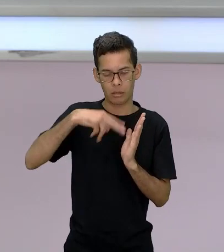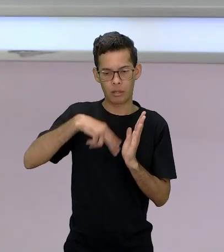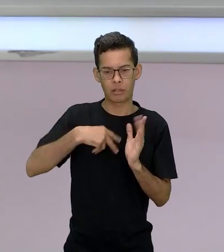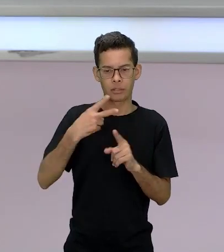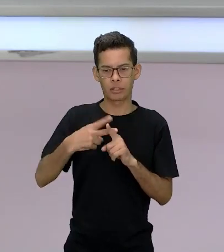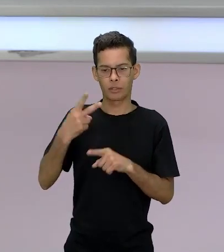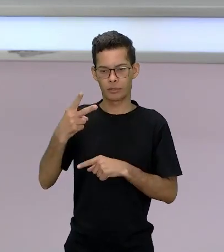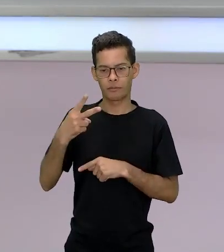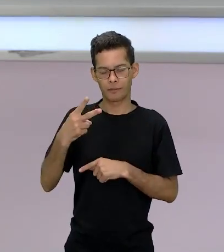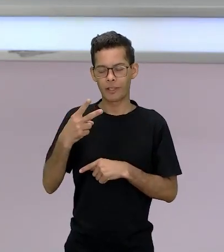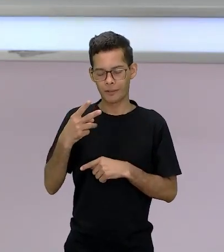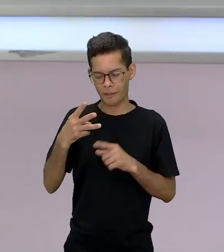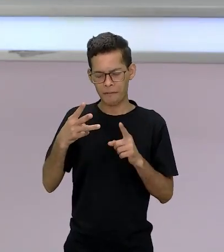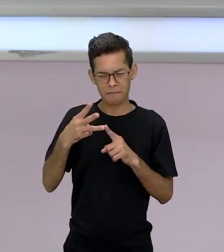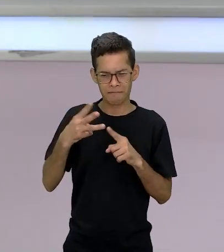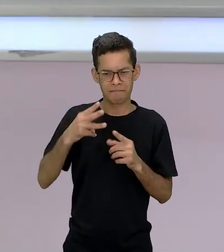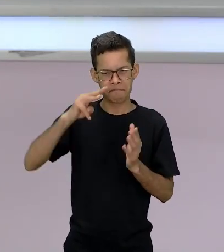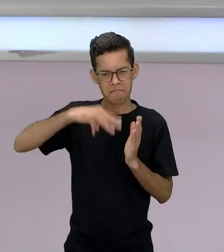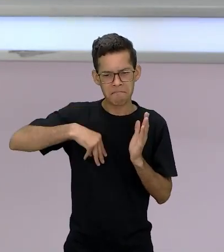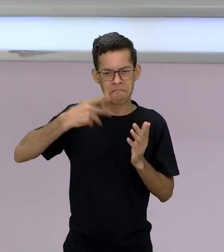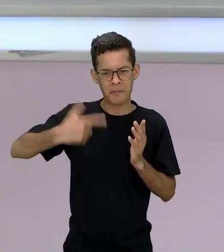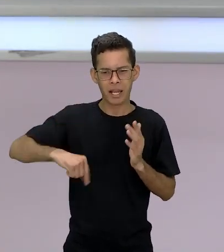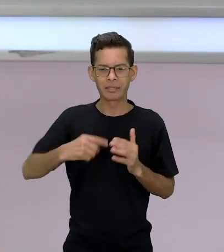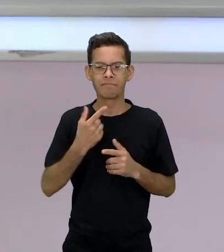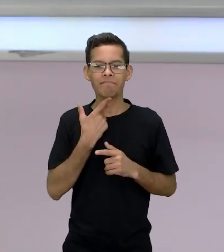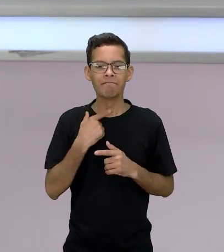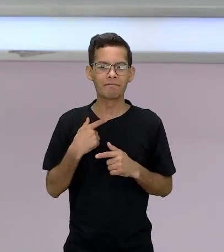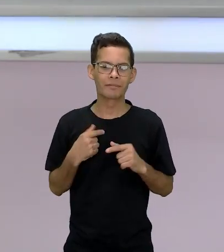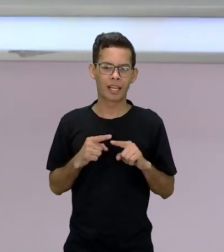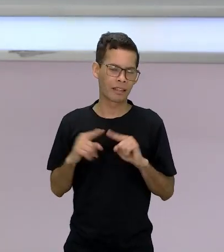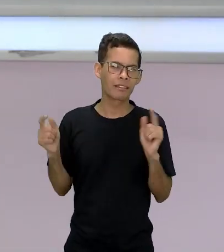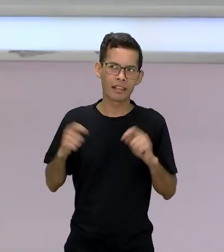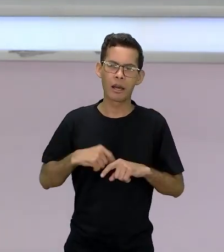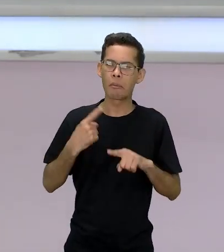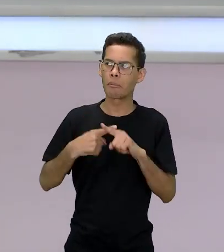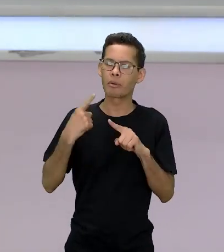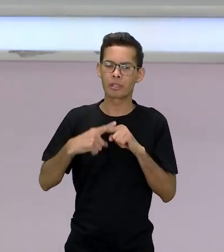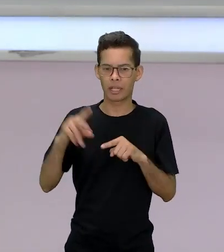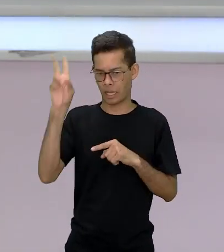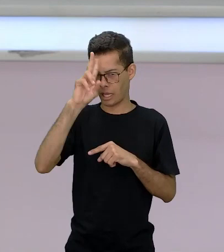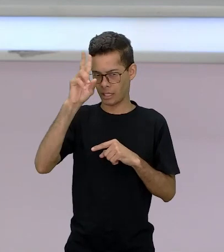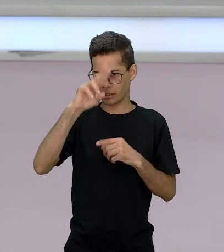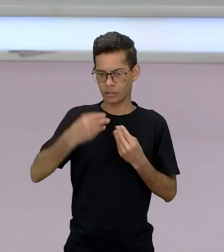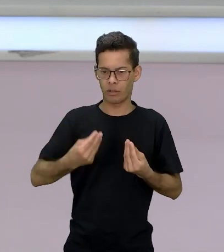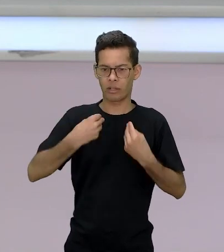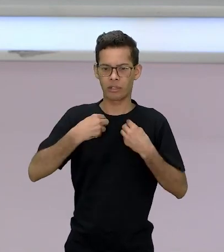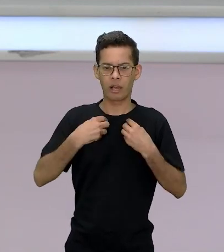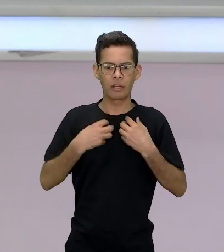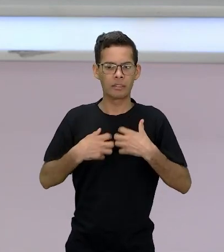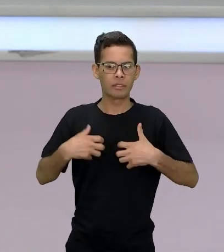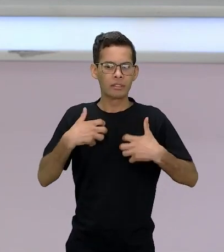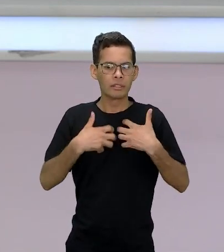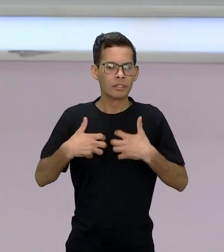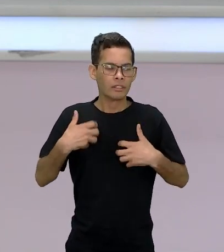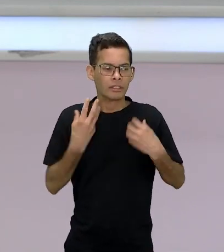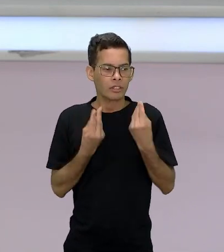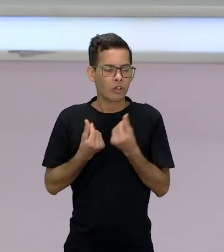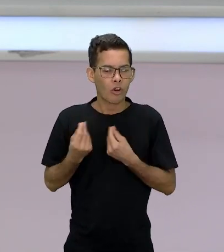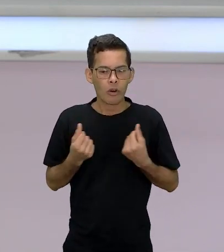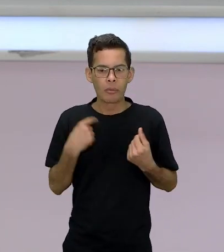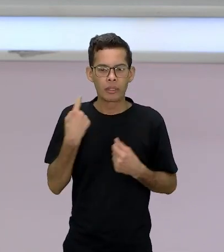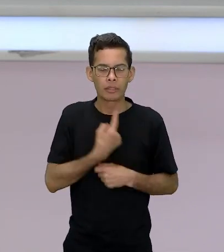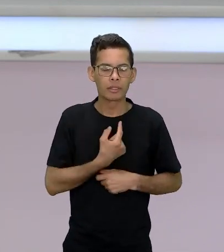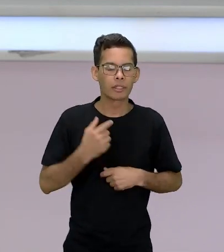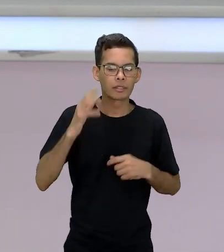eu leria uma terceira vez, porque é uma história que ela mexe muito com a gente. é uma história